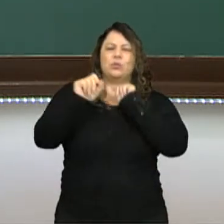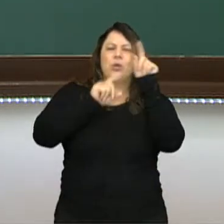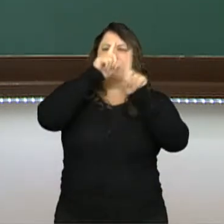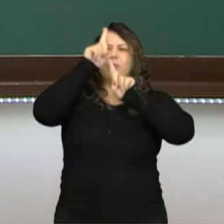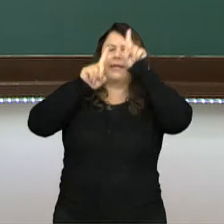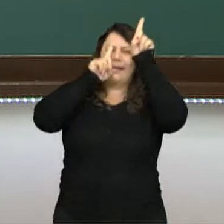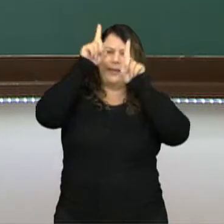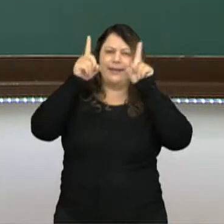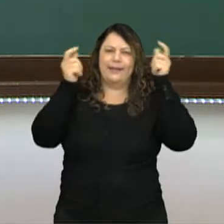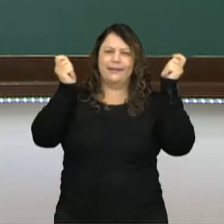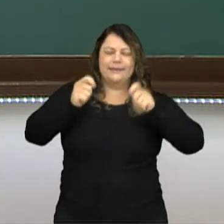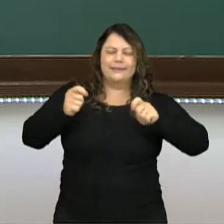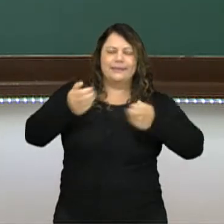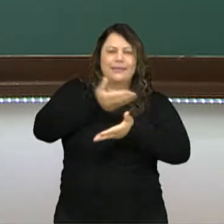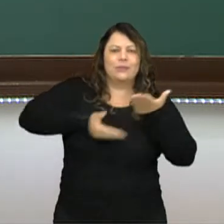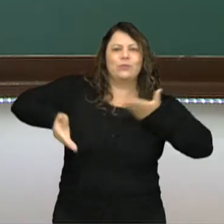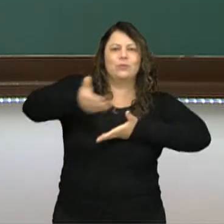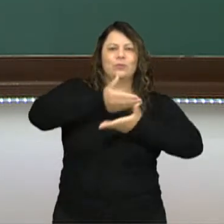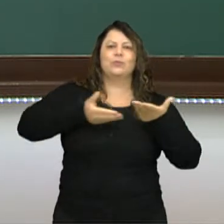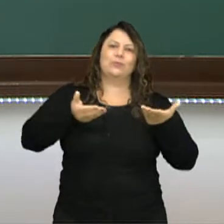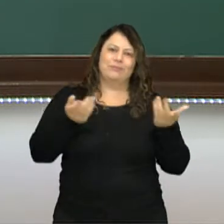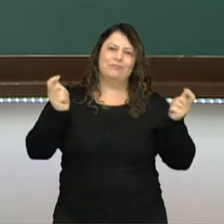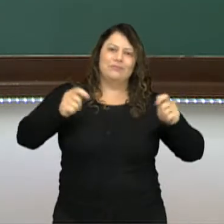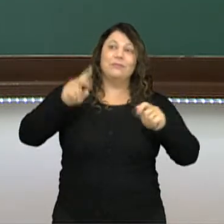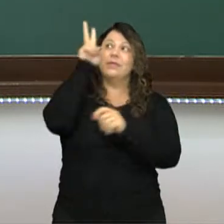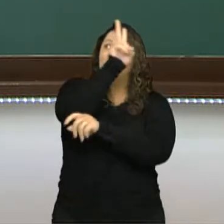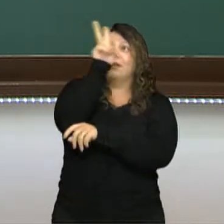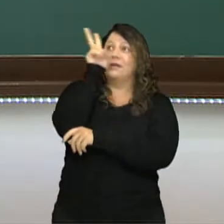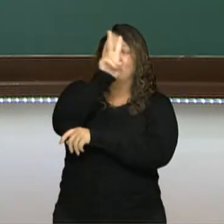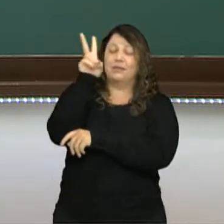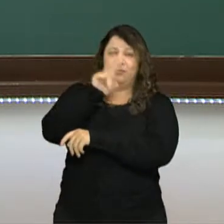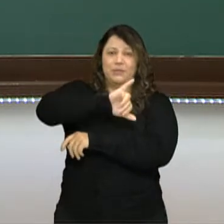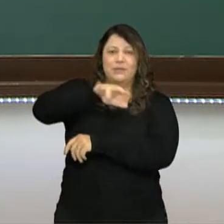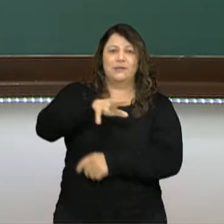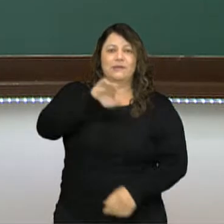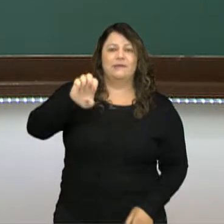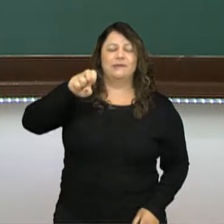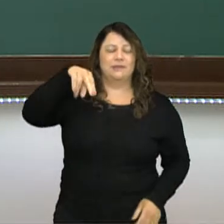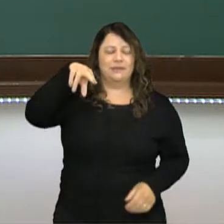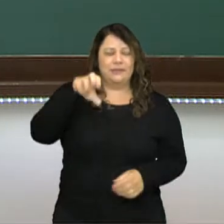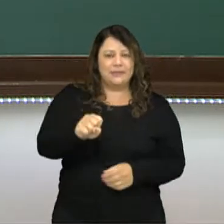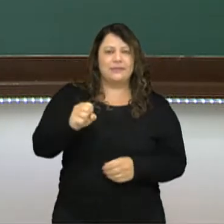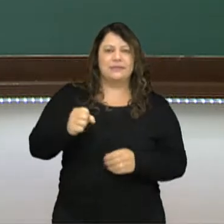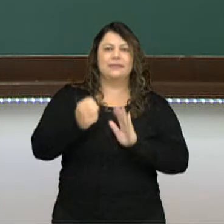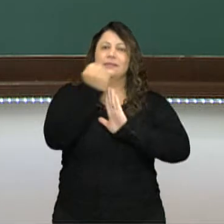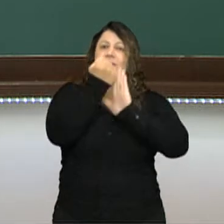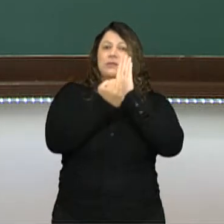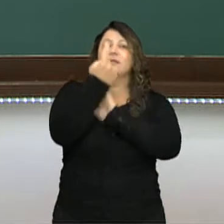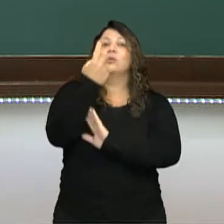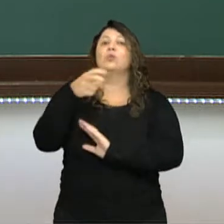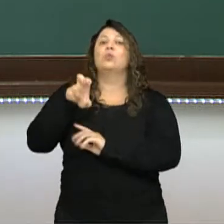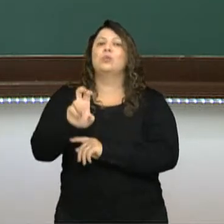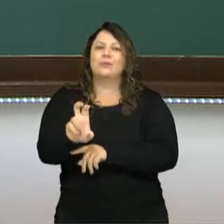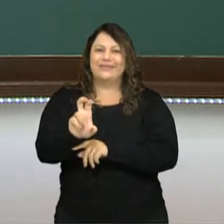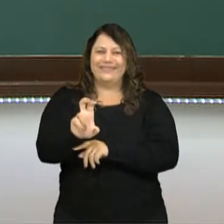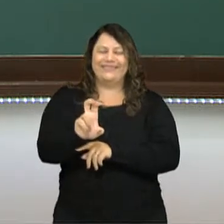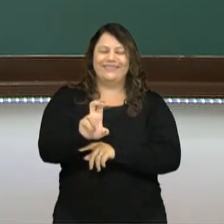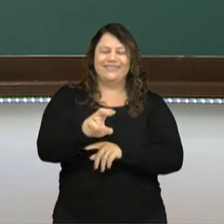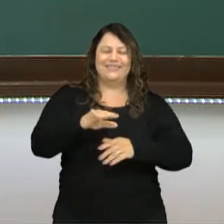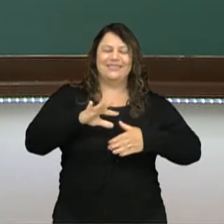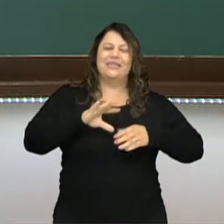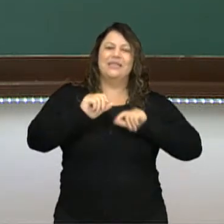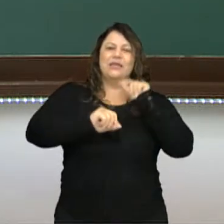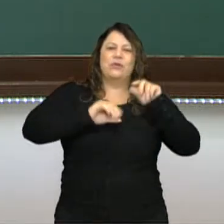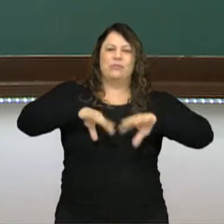galera. Nós temos que lembrar que o jeans, ele vem lá desde o século 15, a utilização de um tecido mais